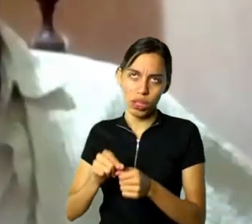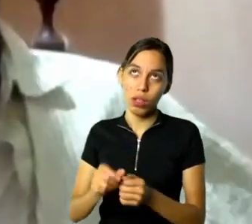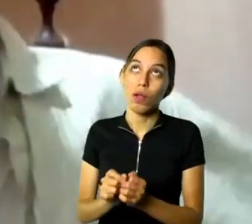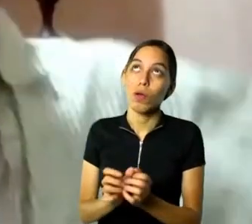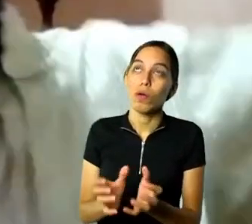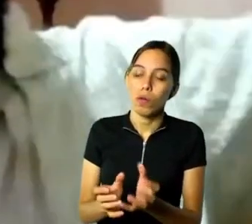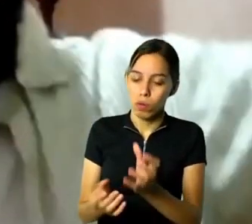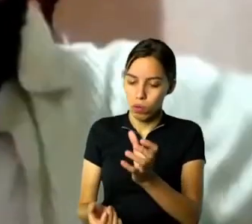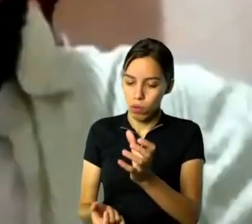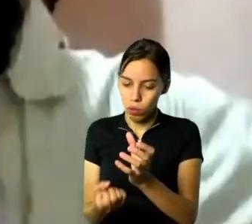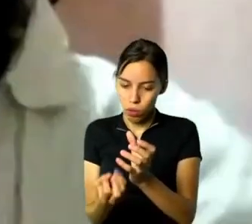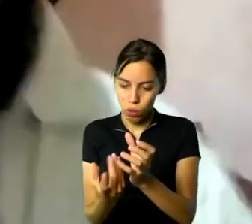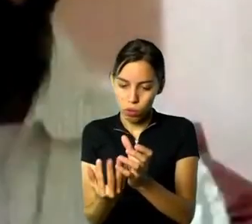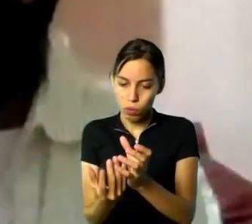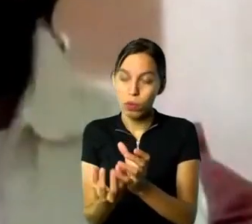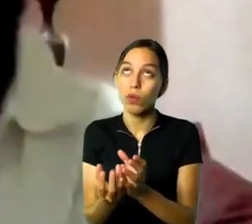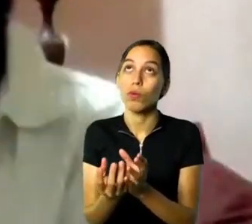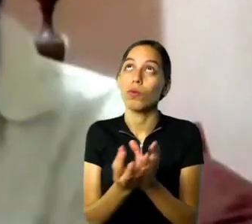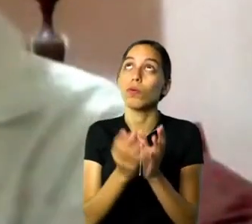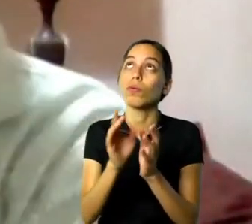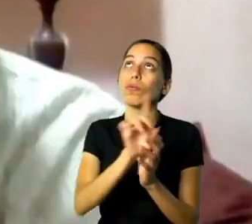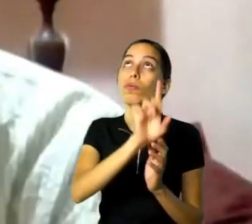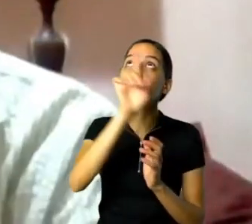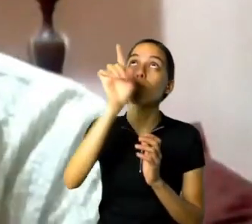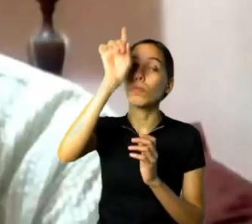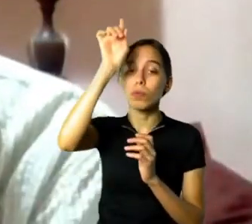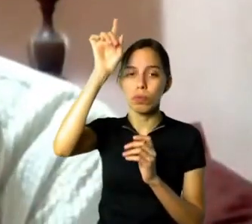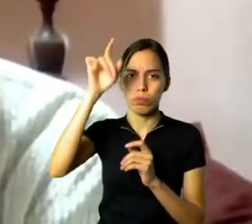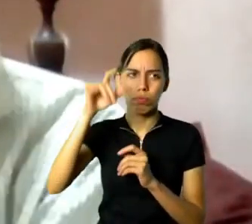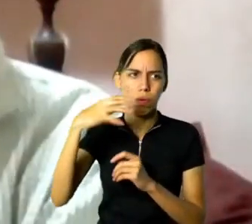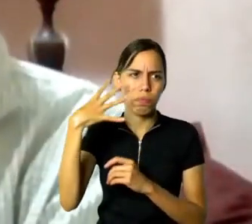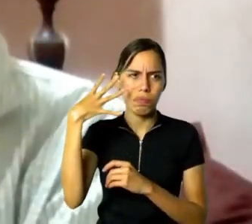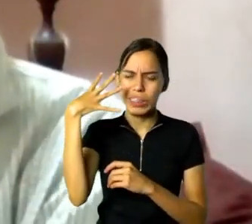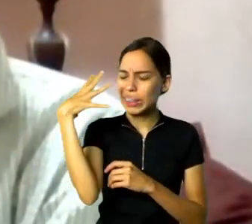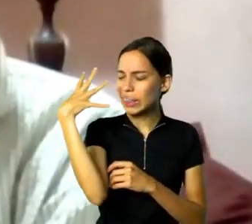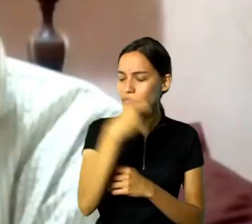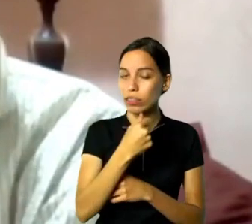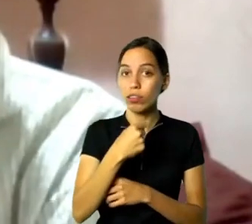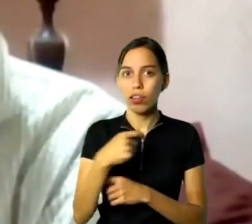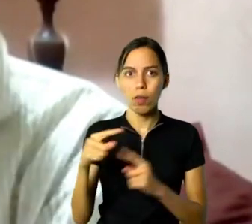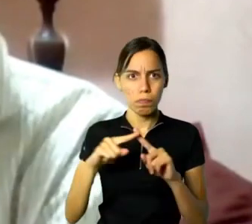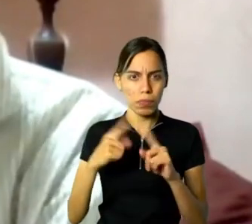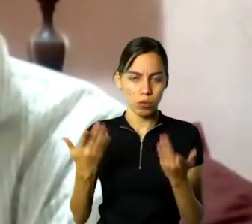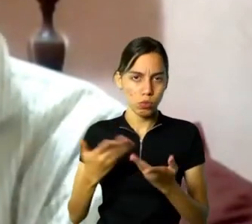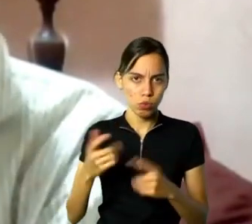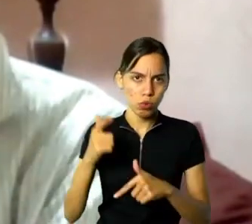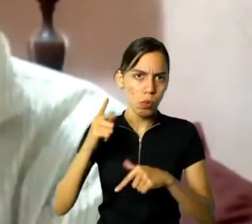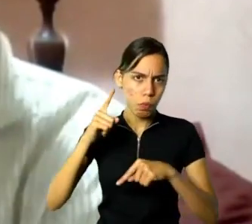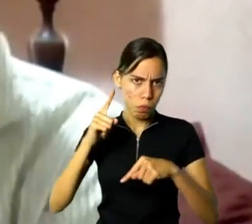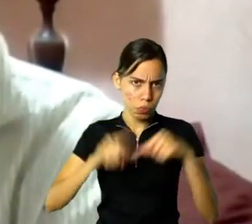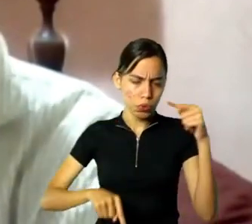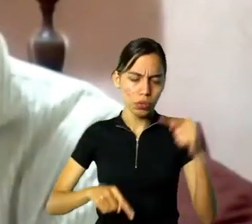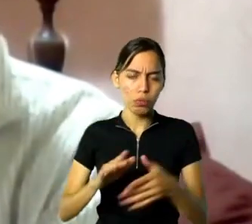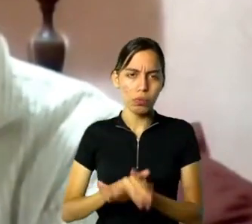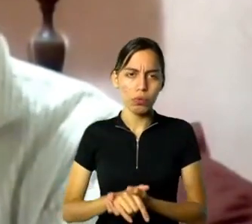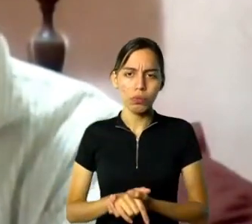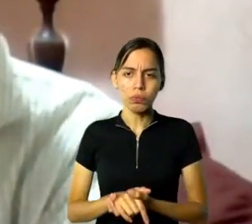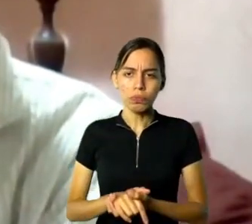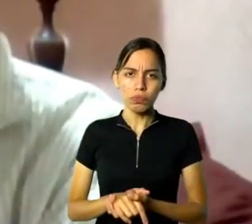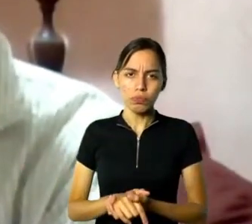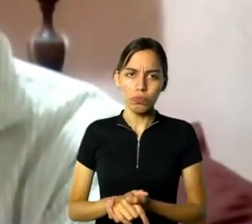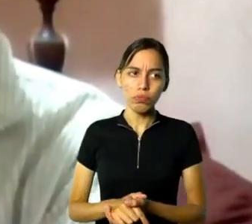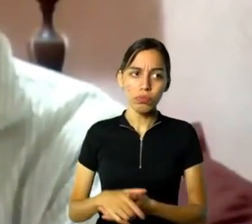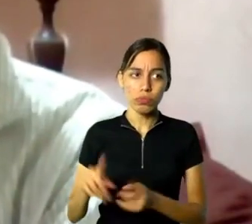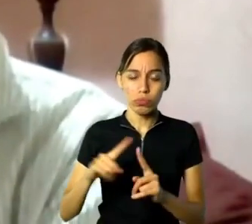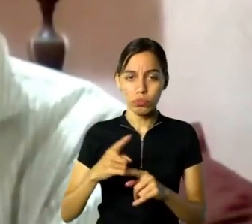preto normalmente, cheio desses balões, assim, é super bonito de ver. E vários artistas, até o Portinari já desenhou o